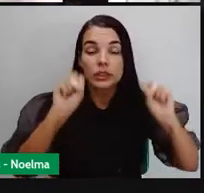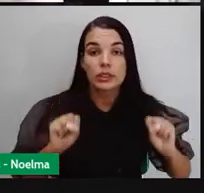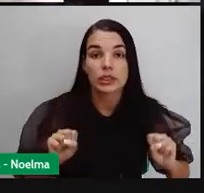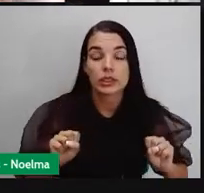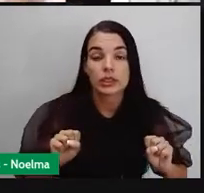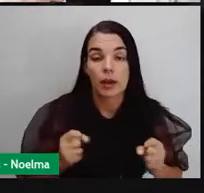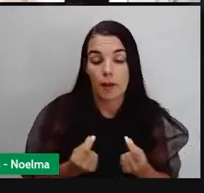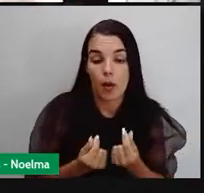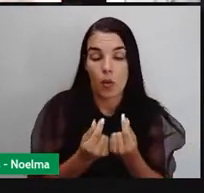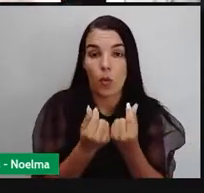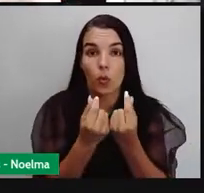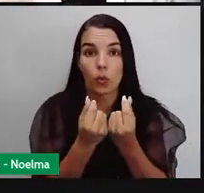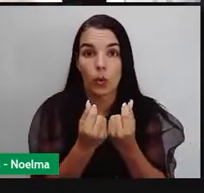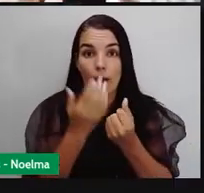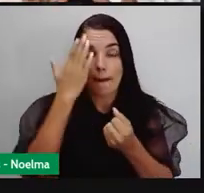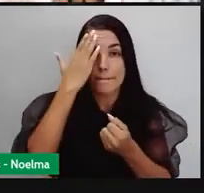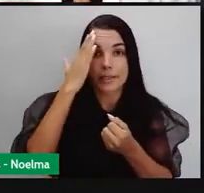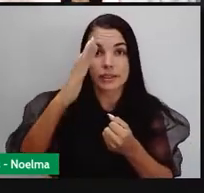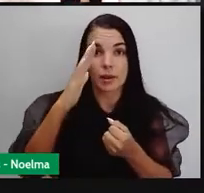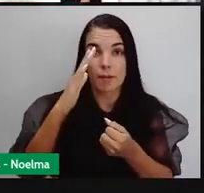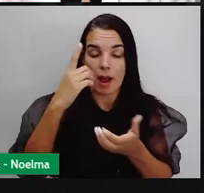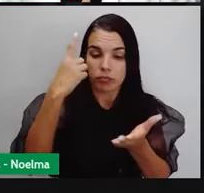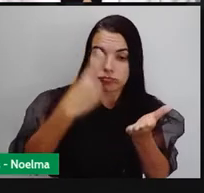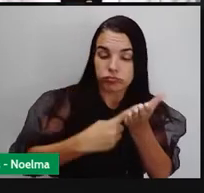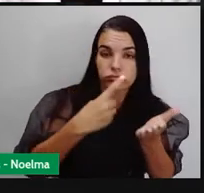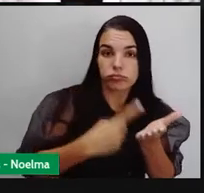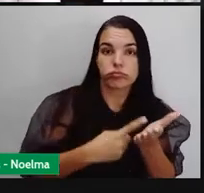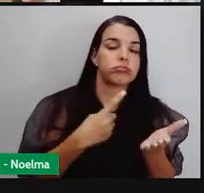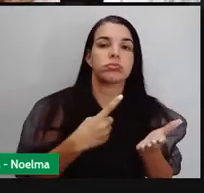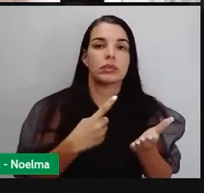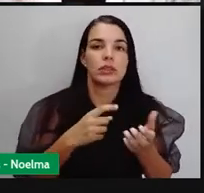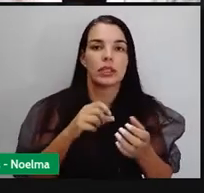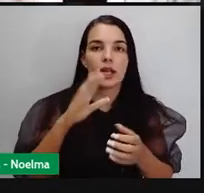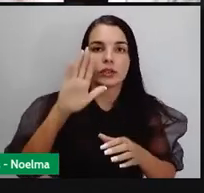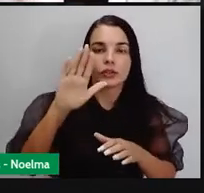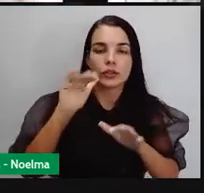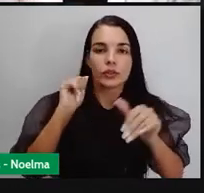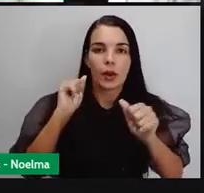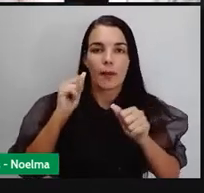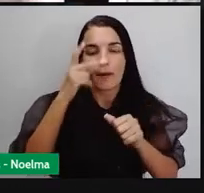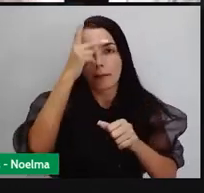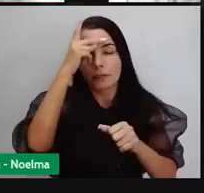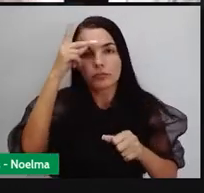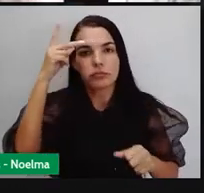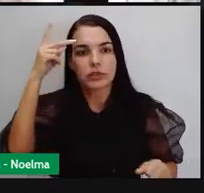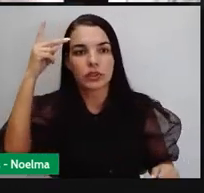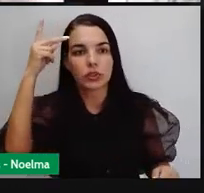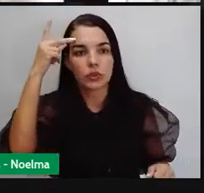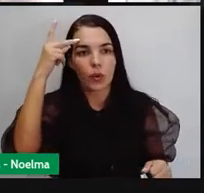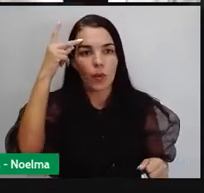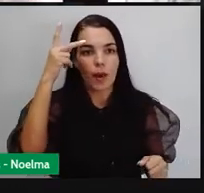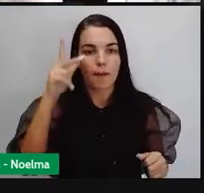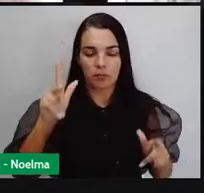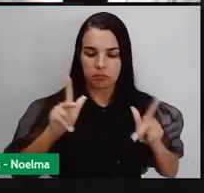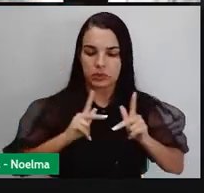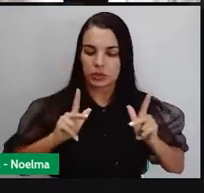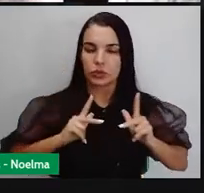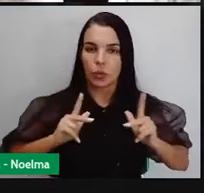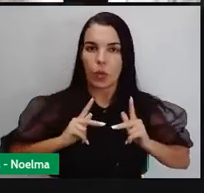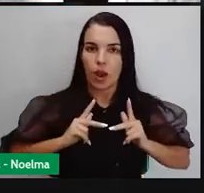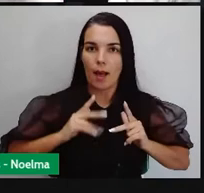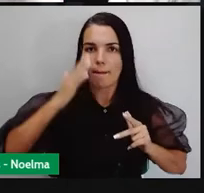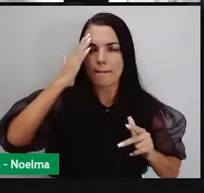as principais decisões são tomadas por agentes particulares, principalmente